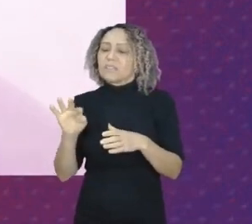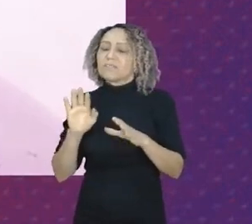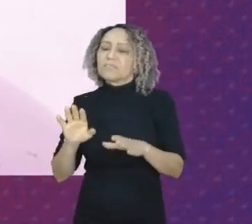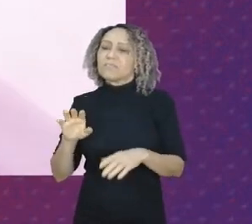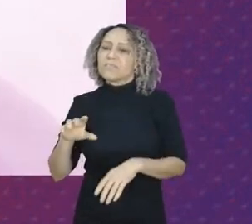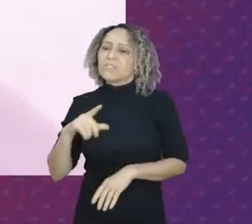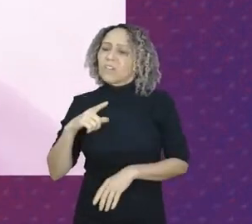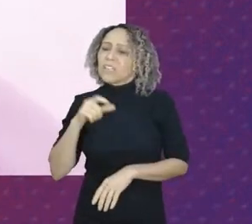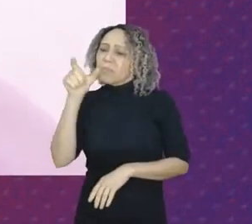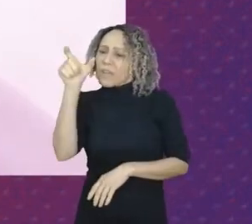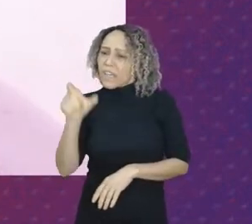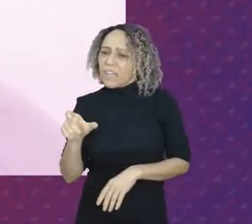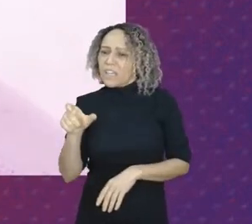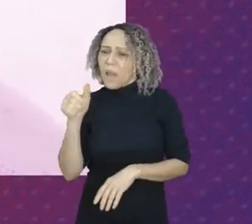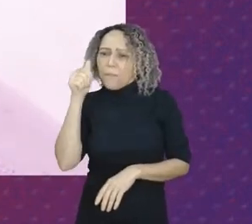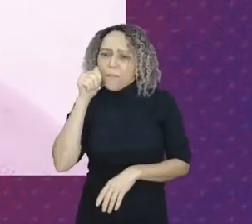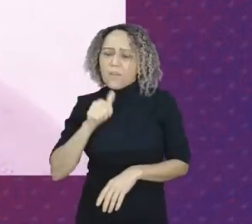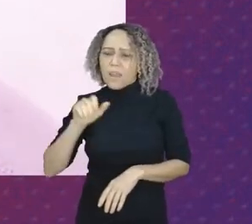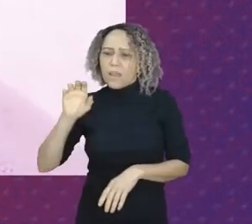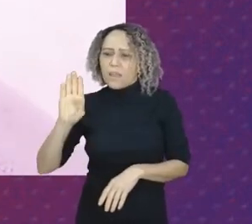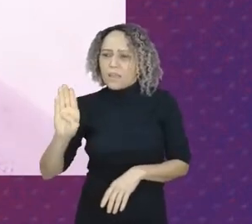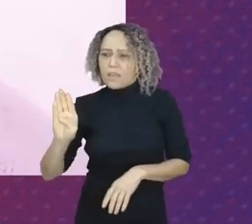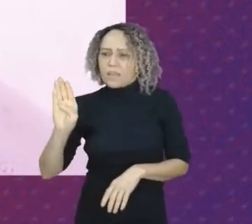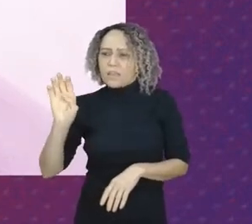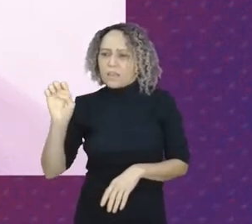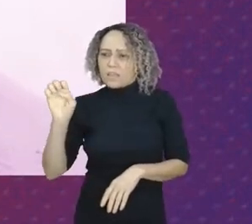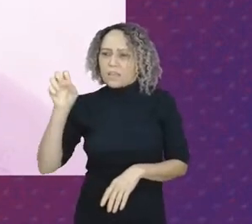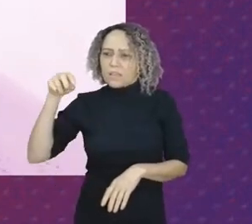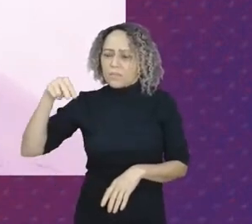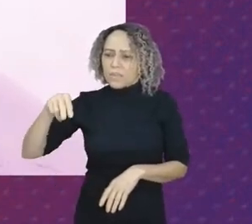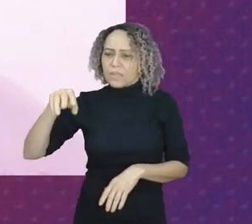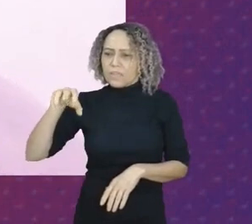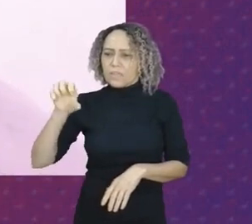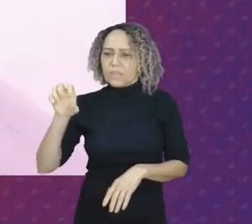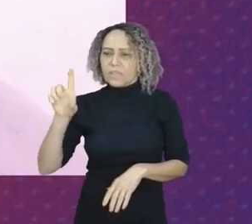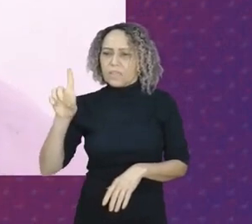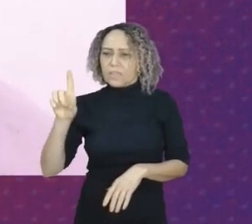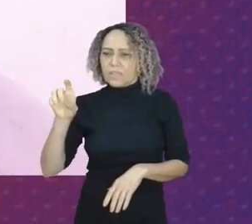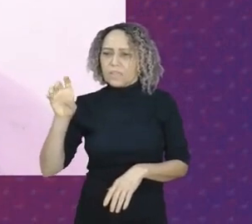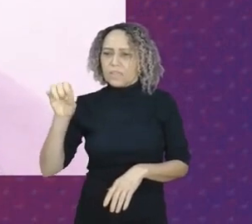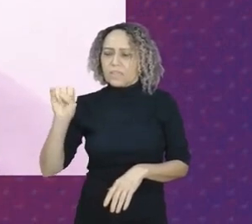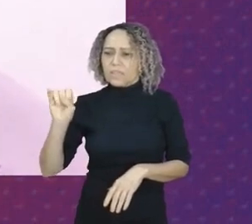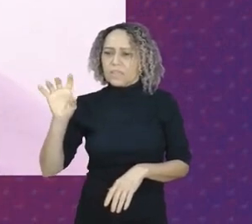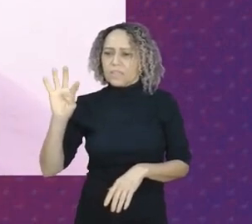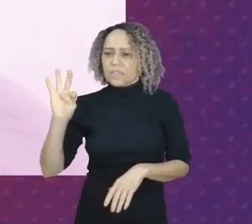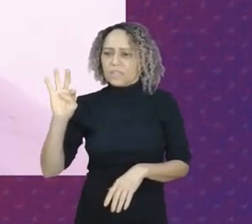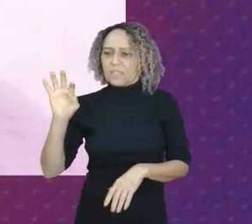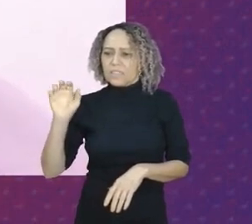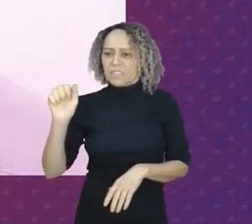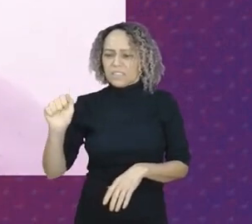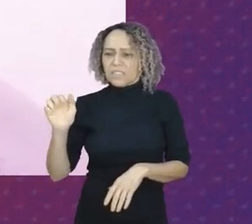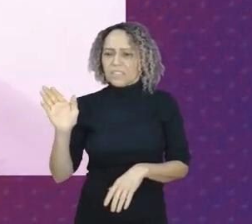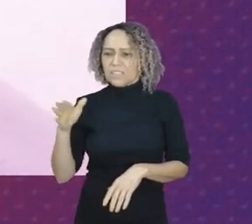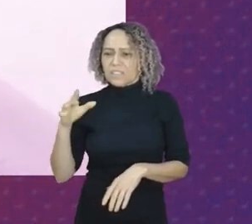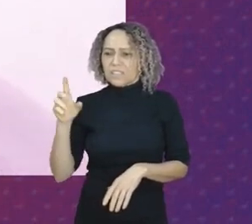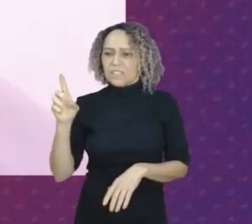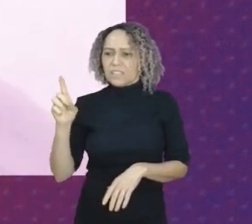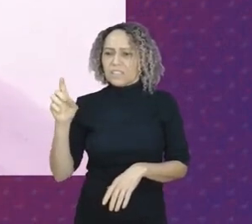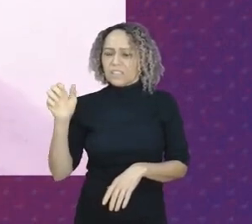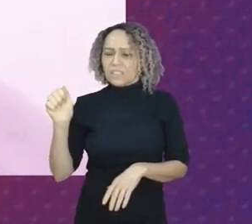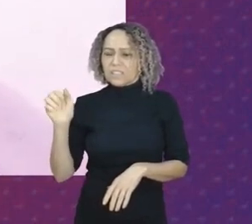Benedita da Silva, uma mulher que faz uma política ilesa, uma